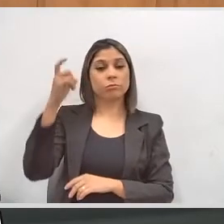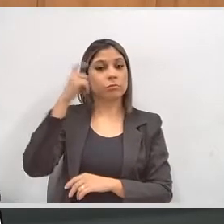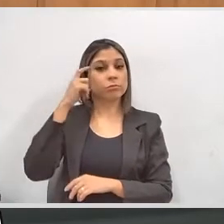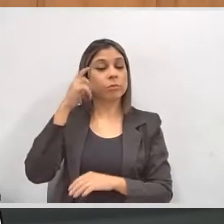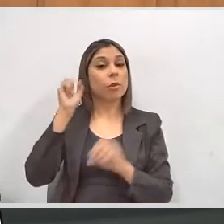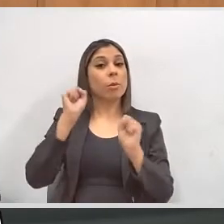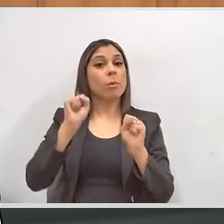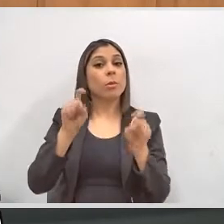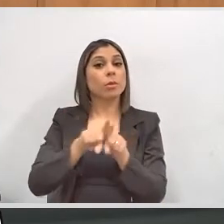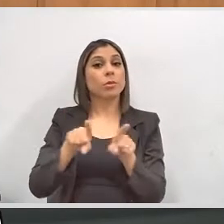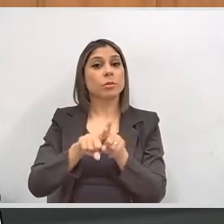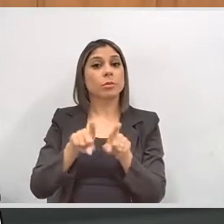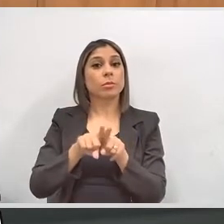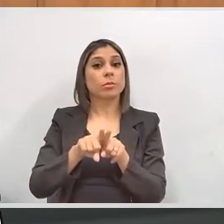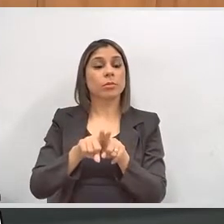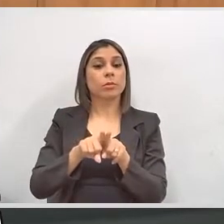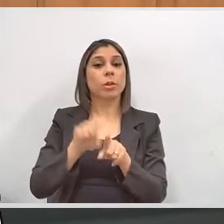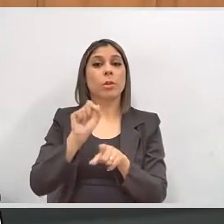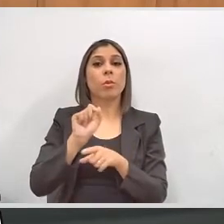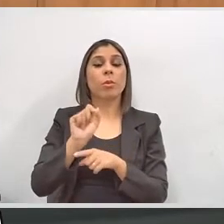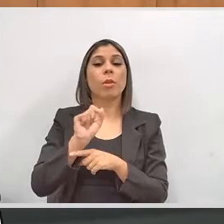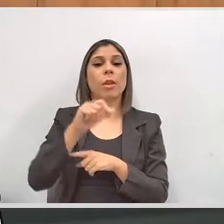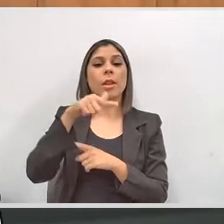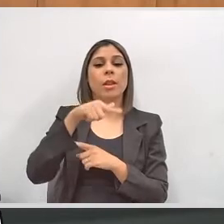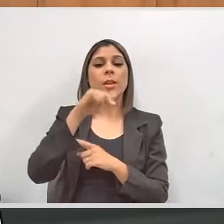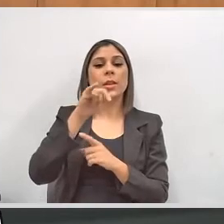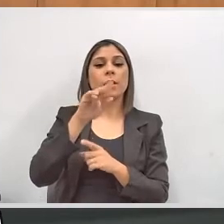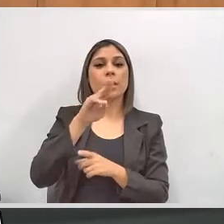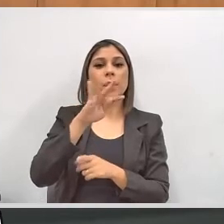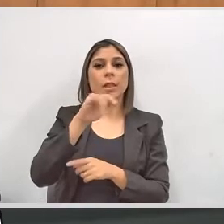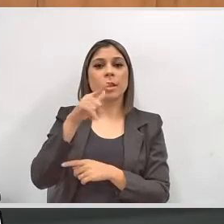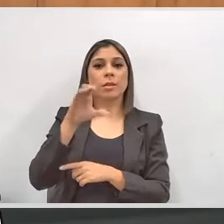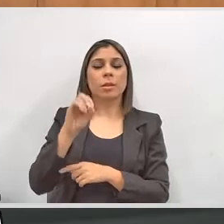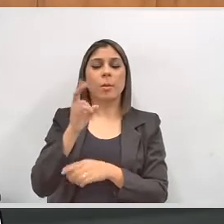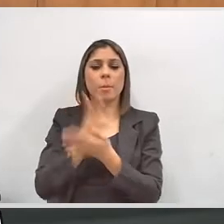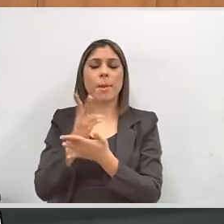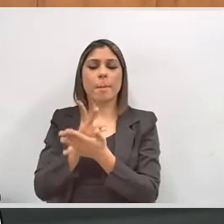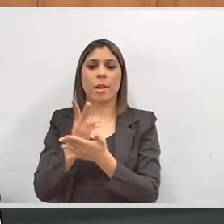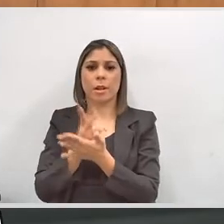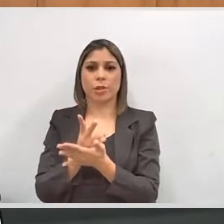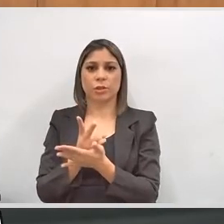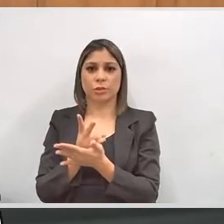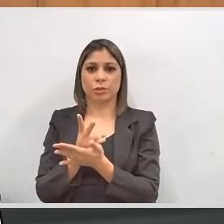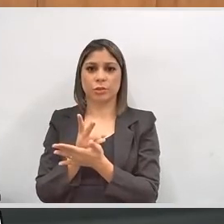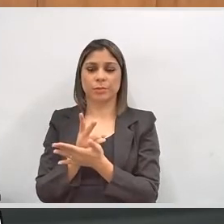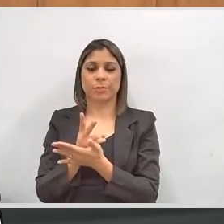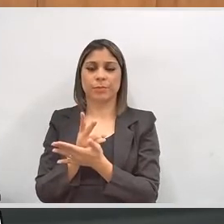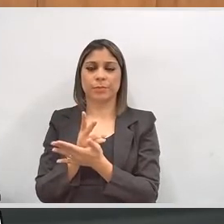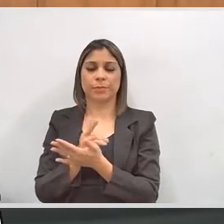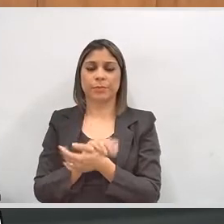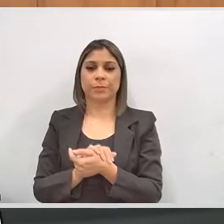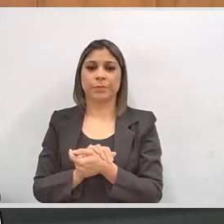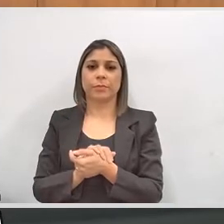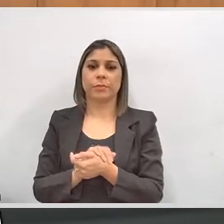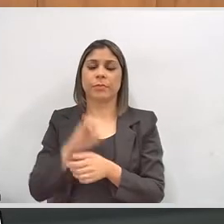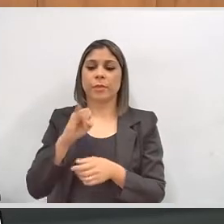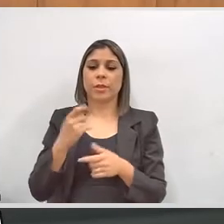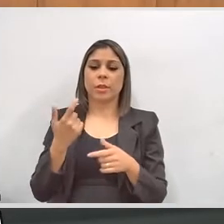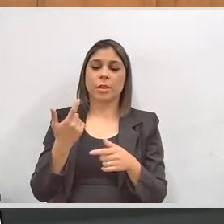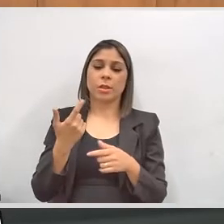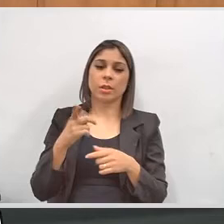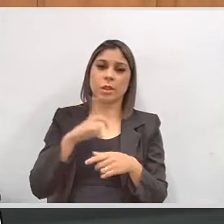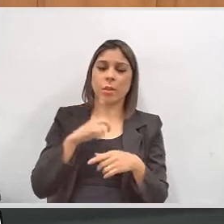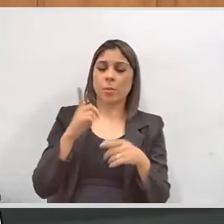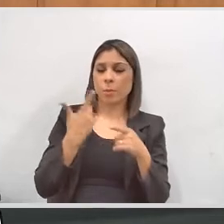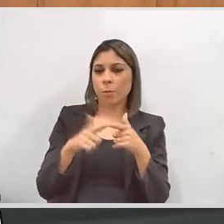mental, eles podem obter a quitação permanente, aquela sem prazo definido. E aí, se for essa a opção do eleitor, se houver